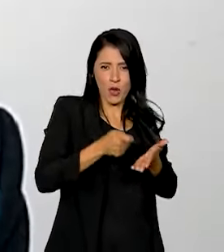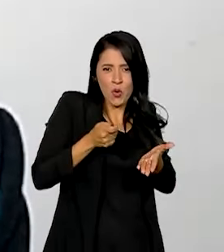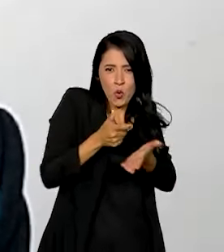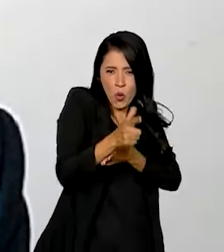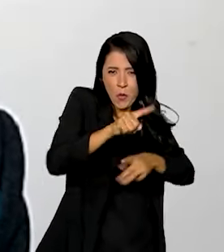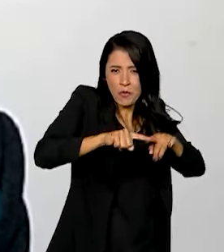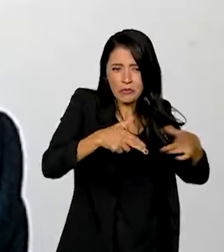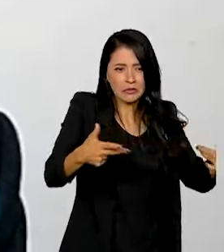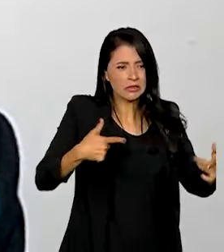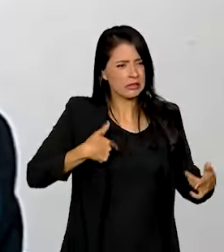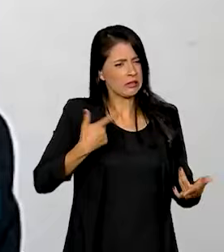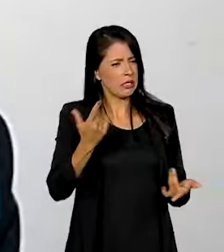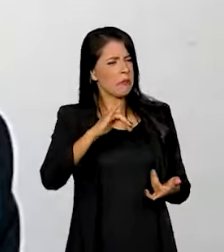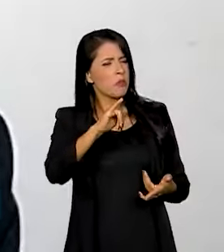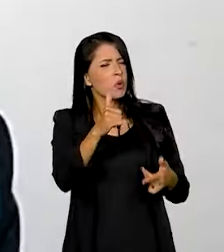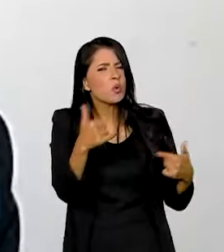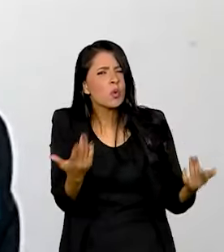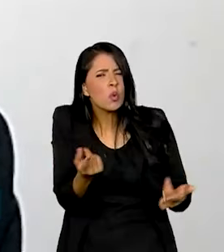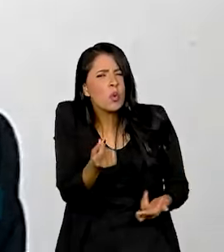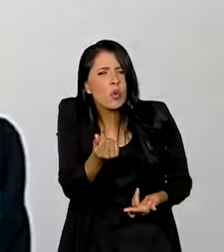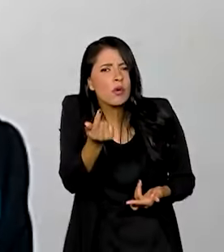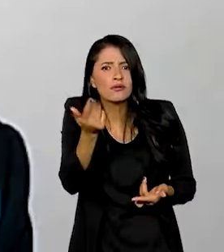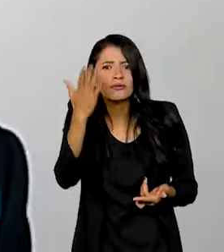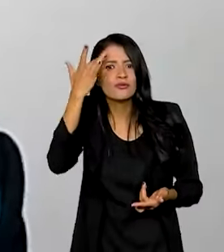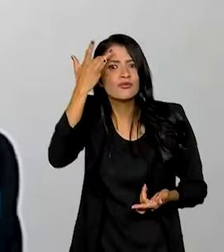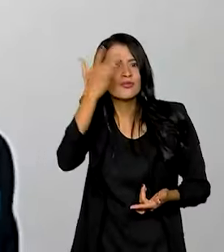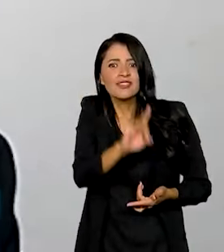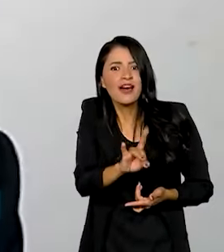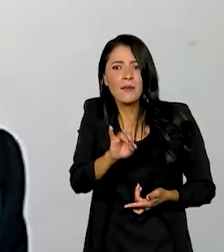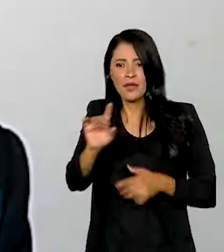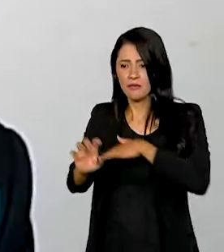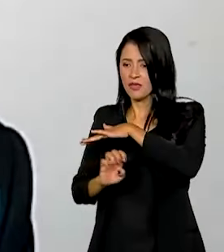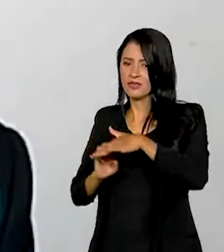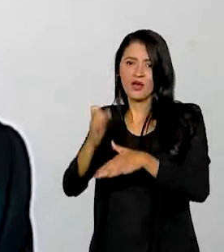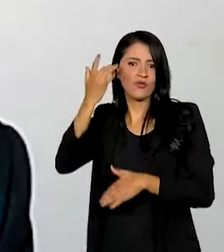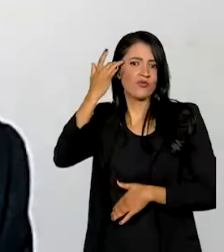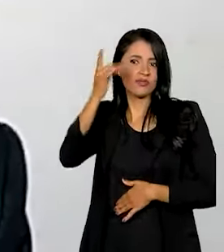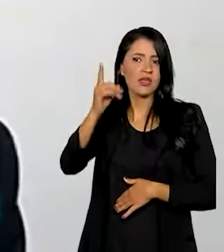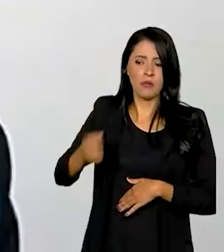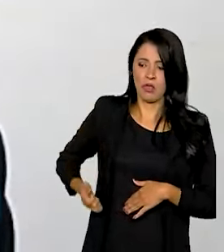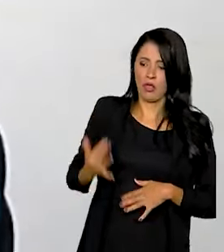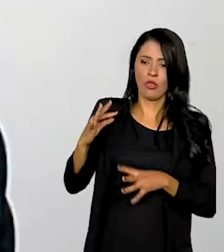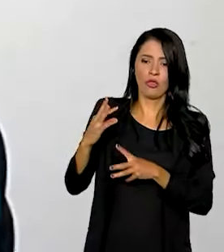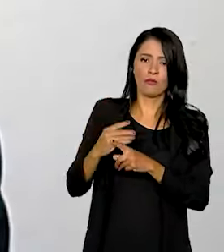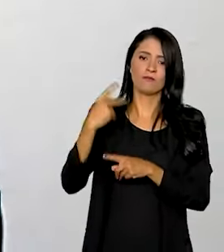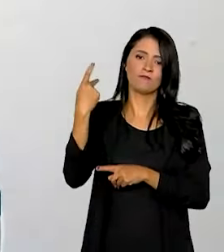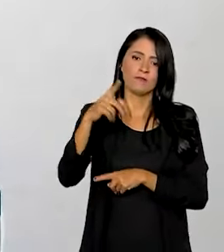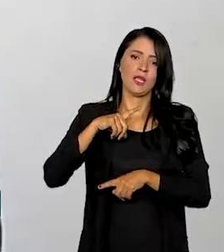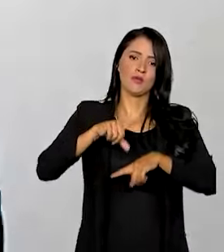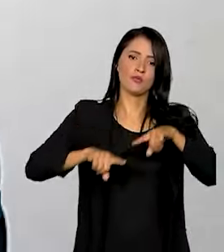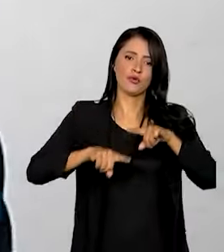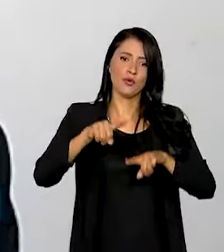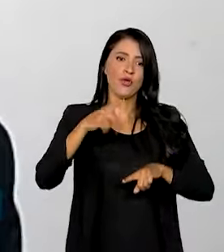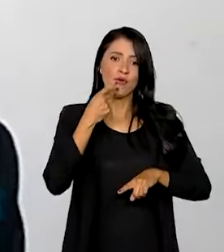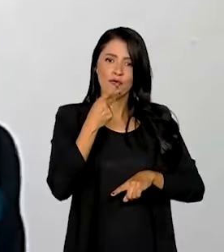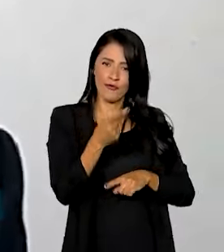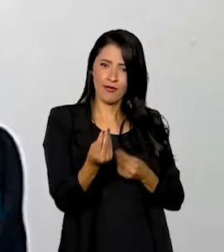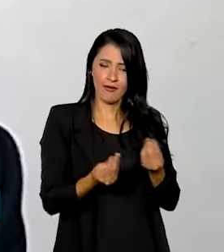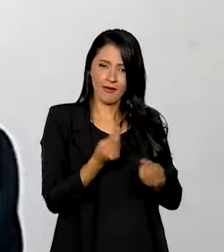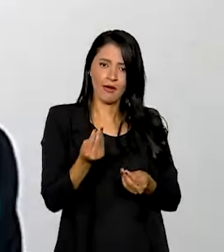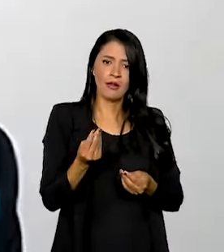produto, a gente não sabe nem o imposto que a gente está pagando e nem o empresário sabe qual é o custo total que ele tem naquele produto. Então, quando a gente fala